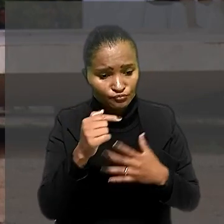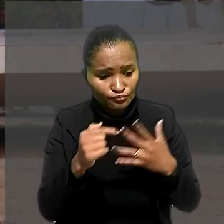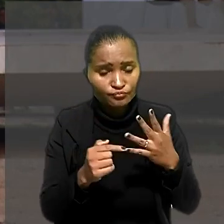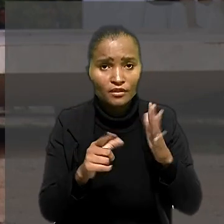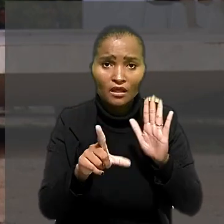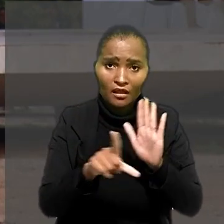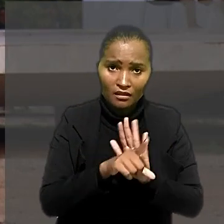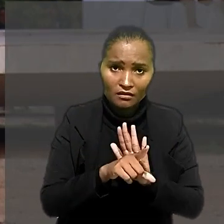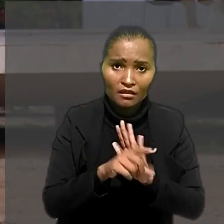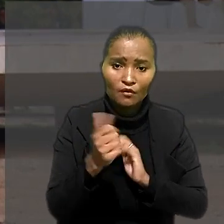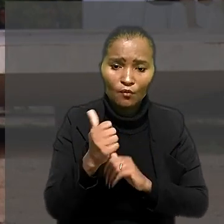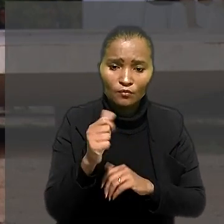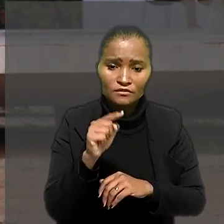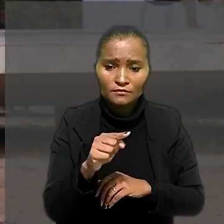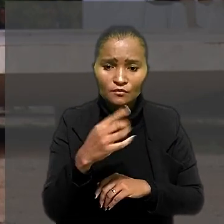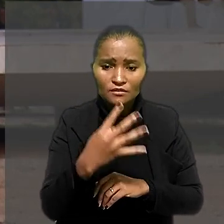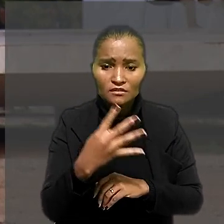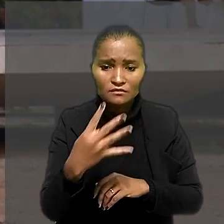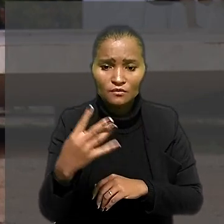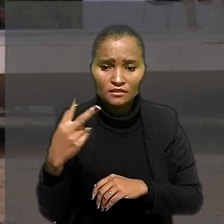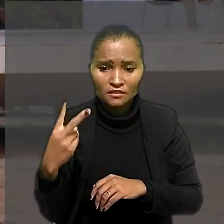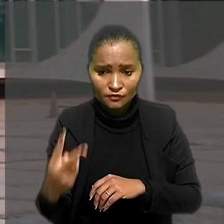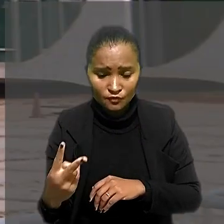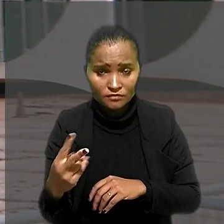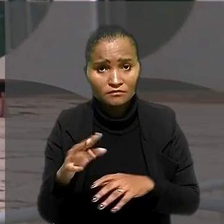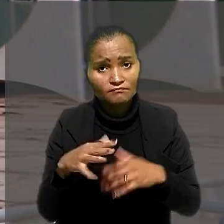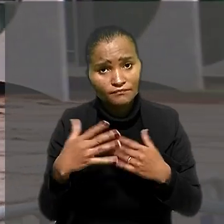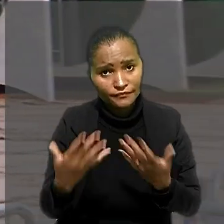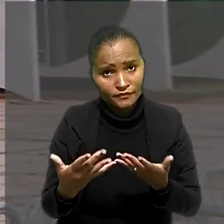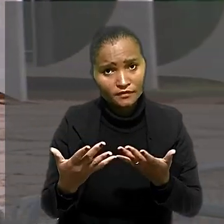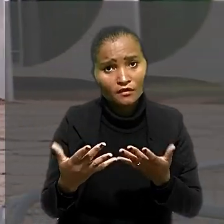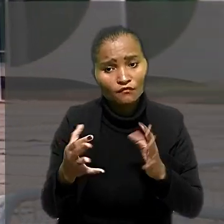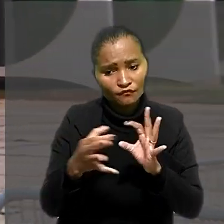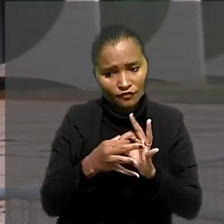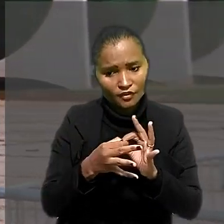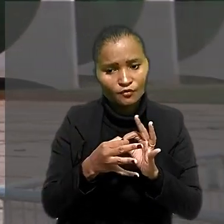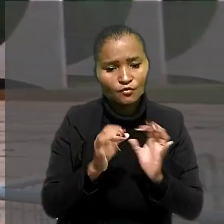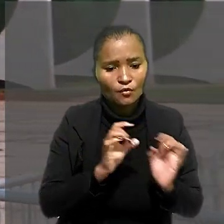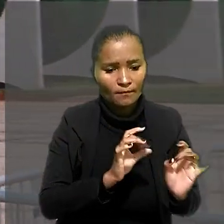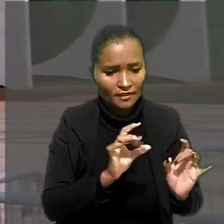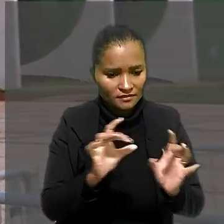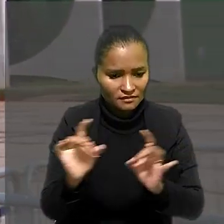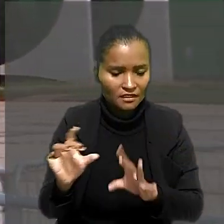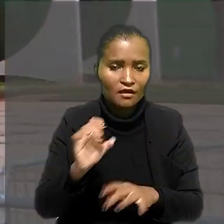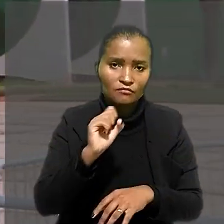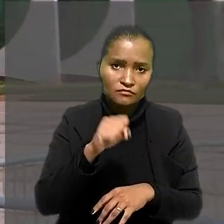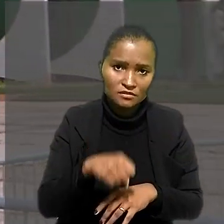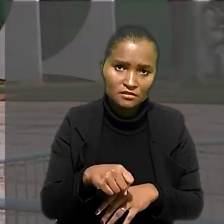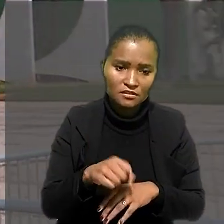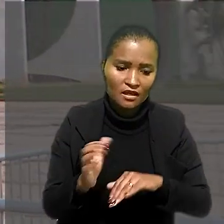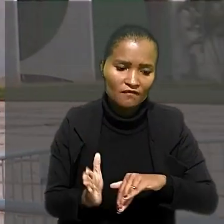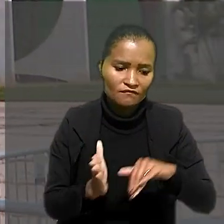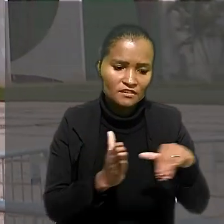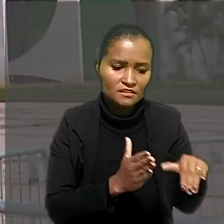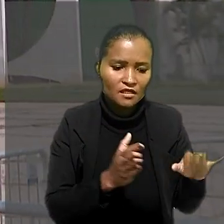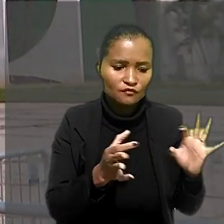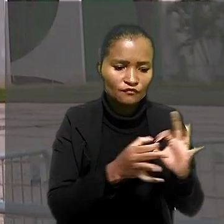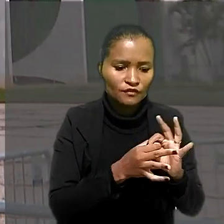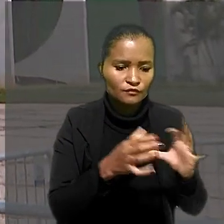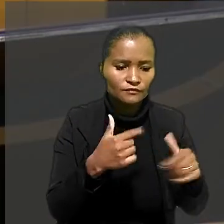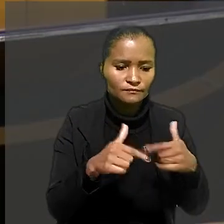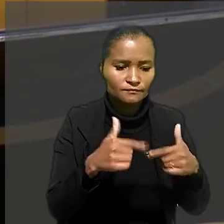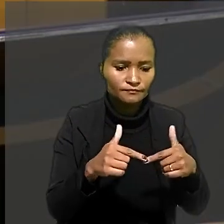requisitos da Lei nº.442, está configurado o vínculo comercial e afastado o vínculo